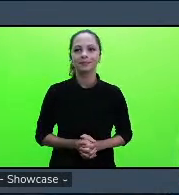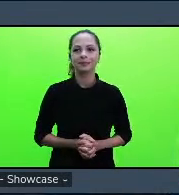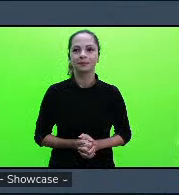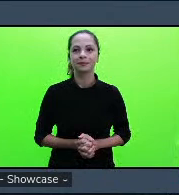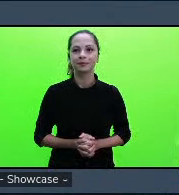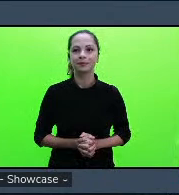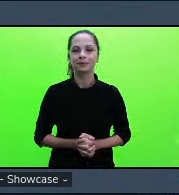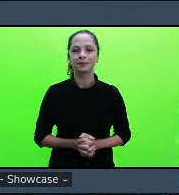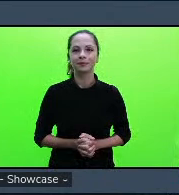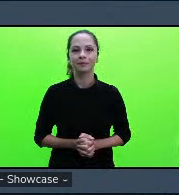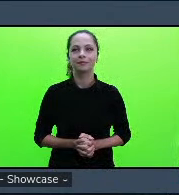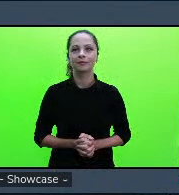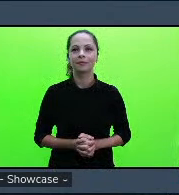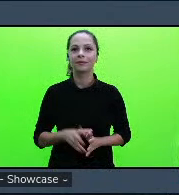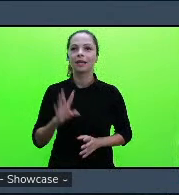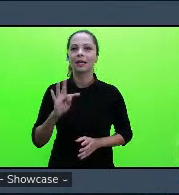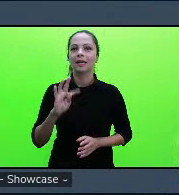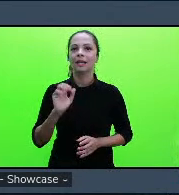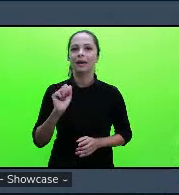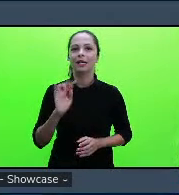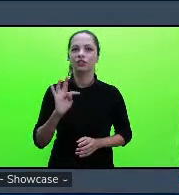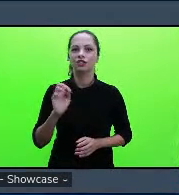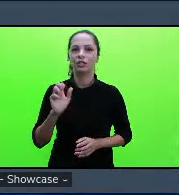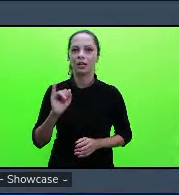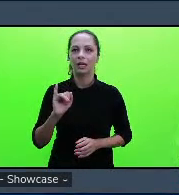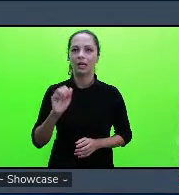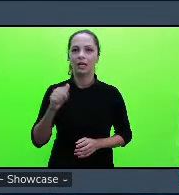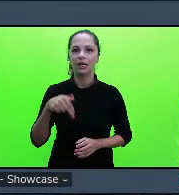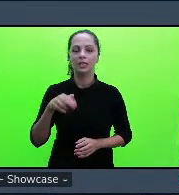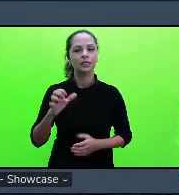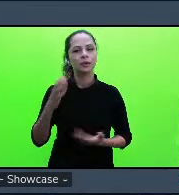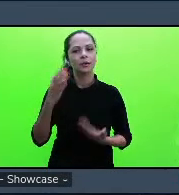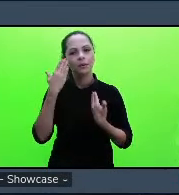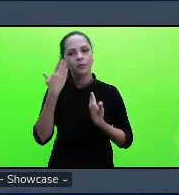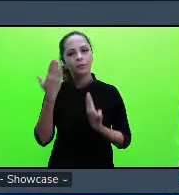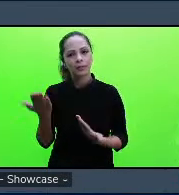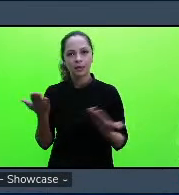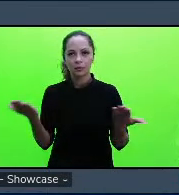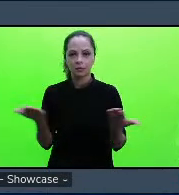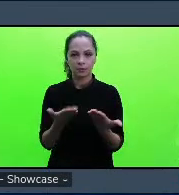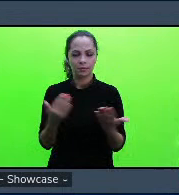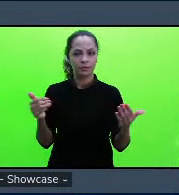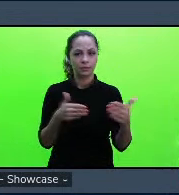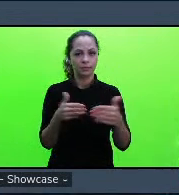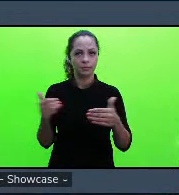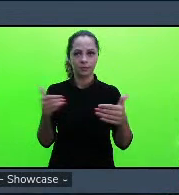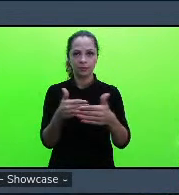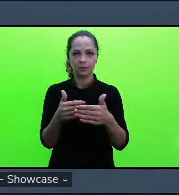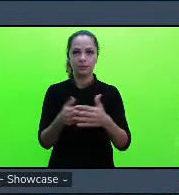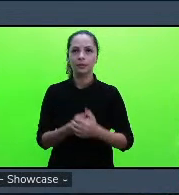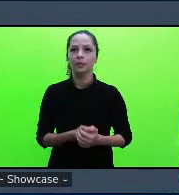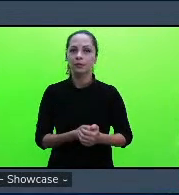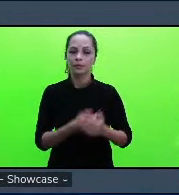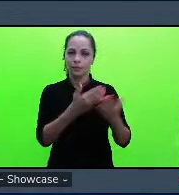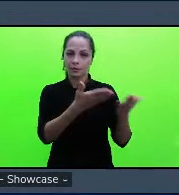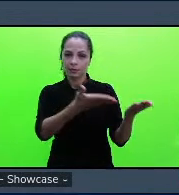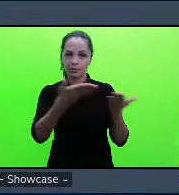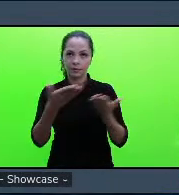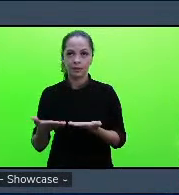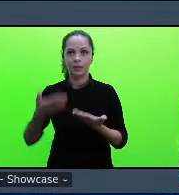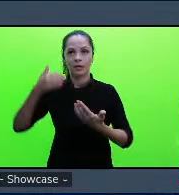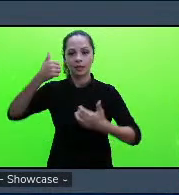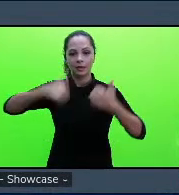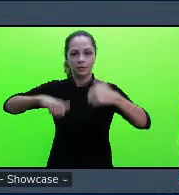Tatiane muito obrigada pela apresentação vou convidar professores avaliadores para fazer as